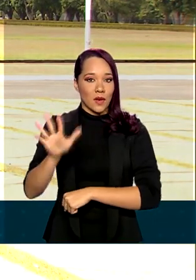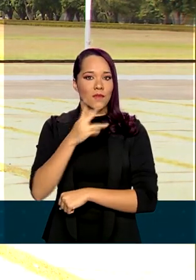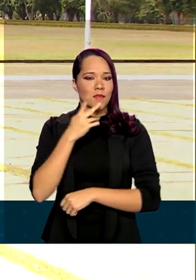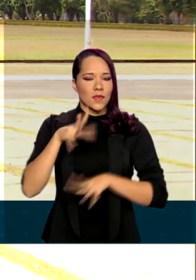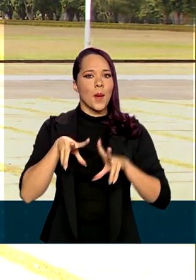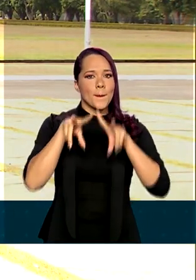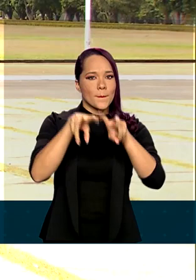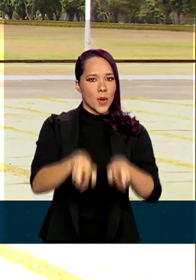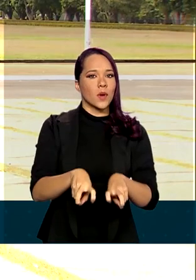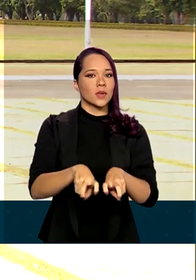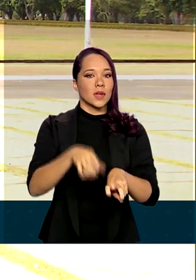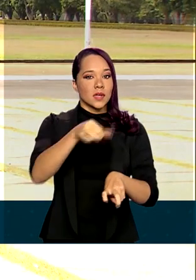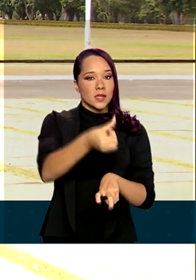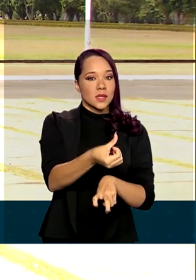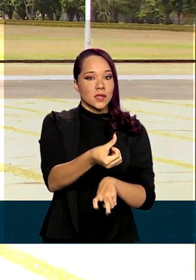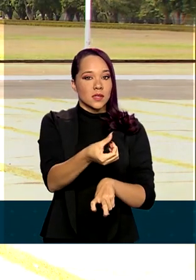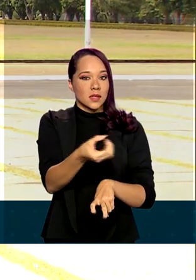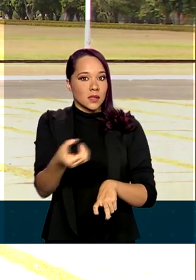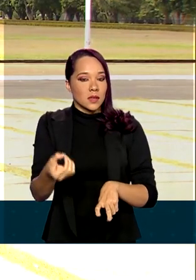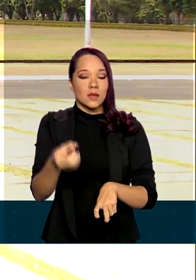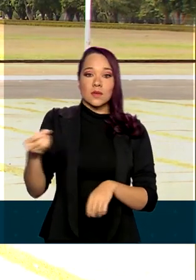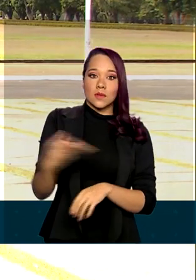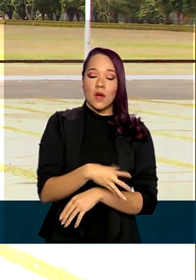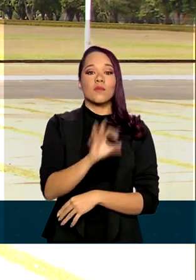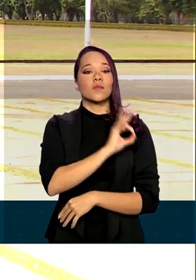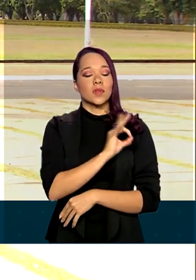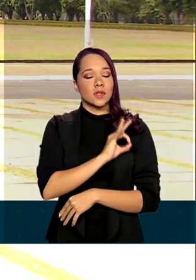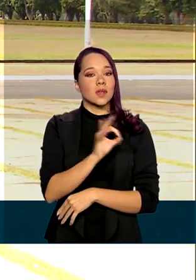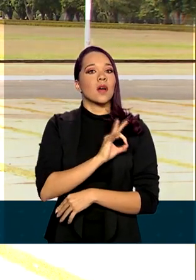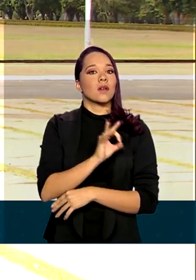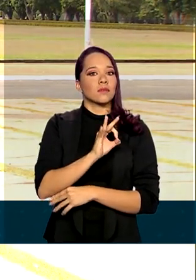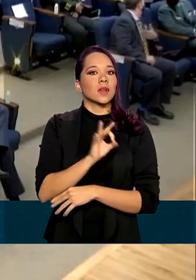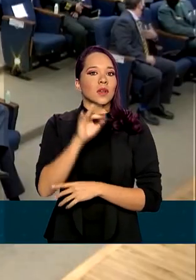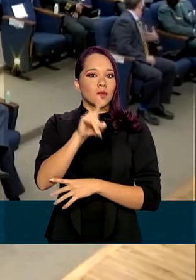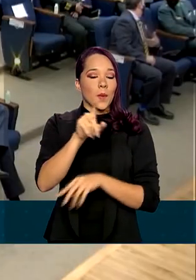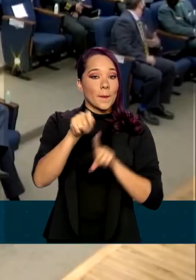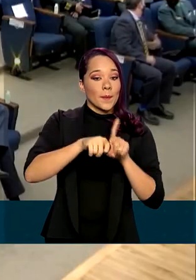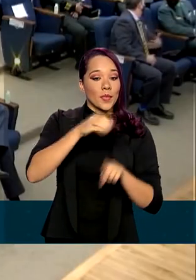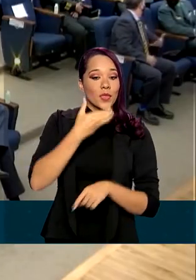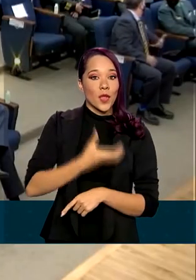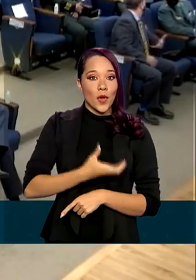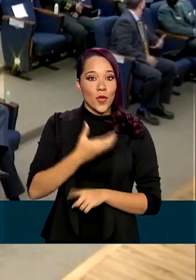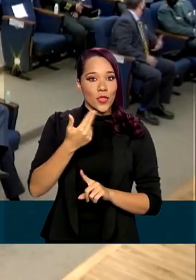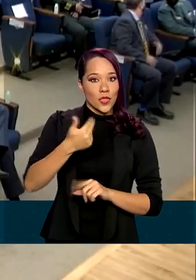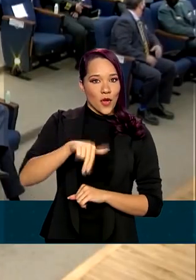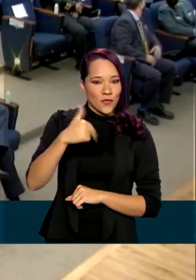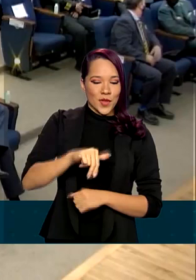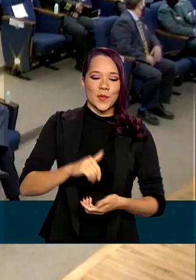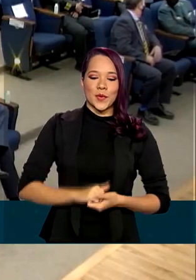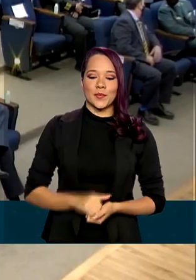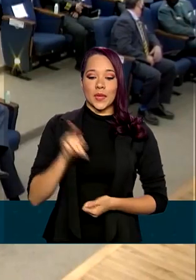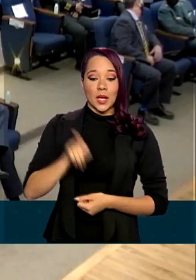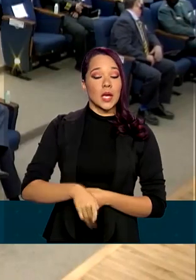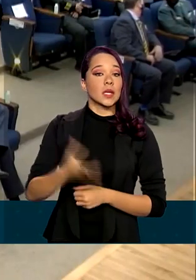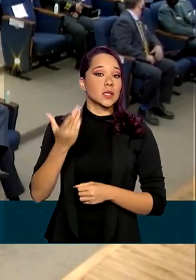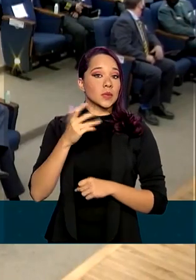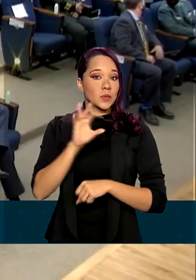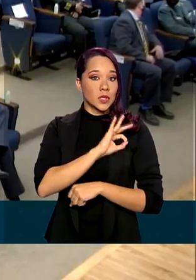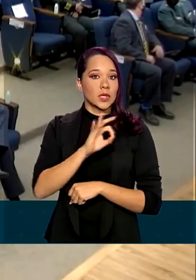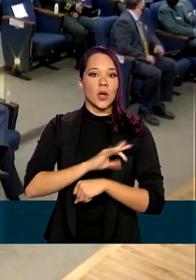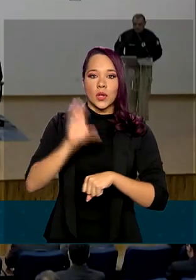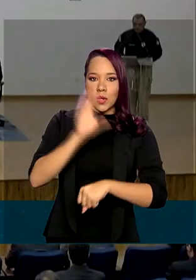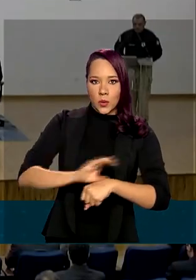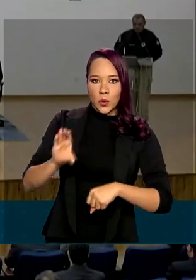a 600 novos policiais rodoviários federais em novembro. Atualmente, esses policiais estão em curso de formação em Santa Catarina